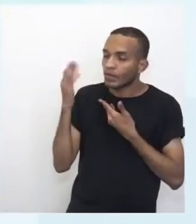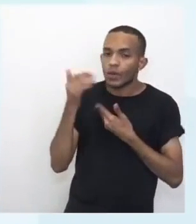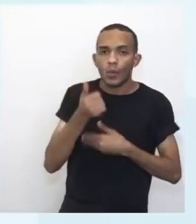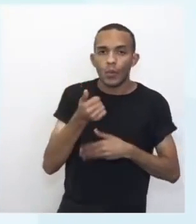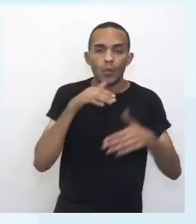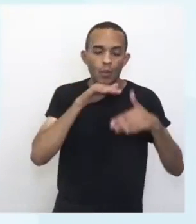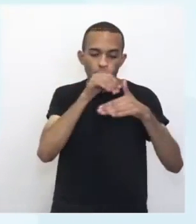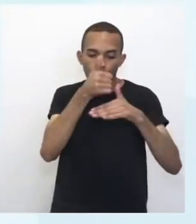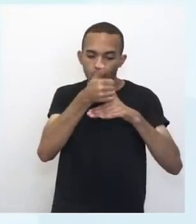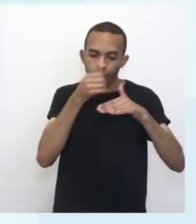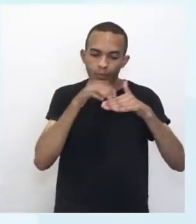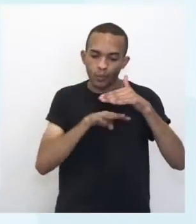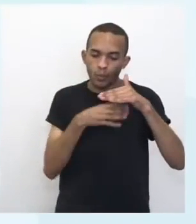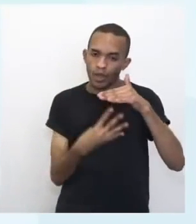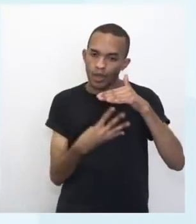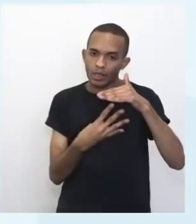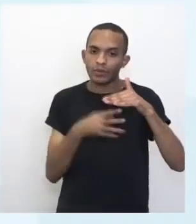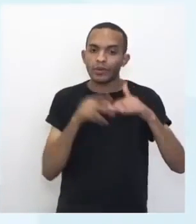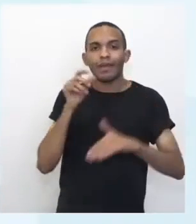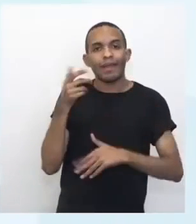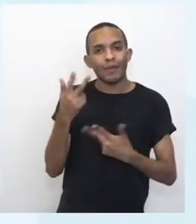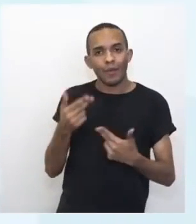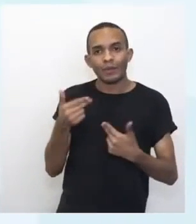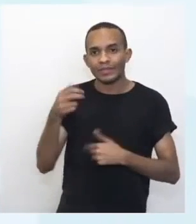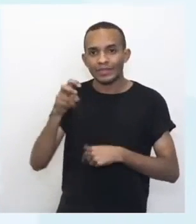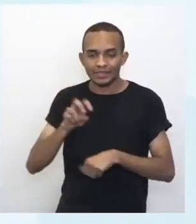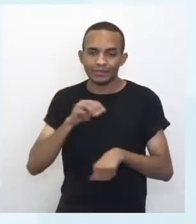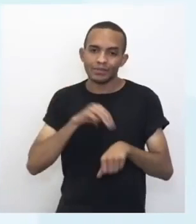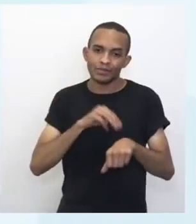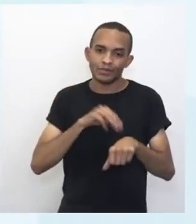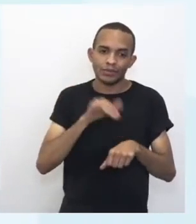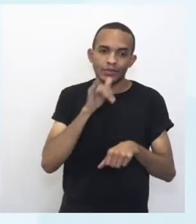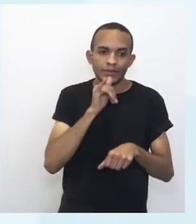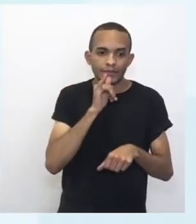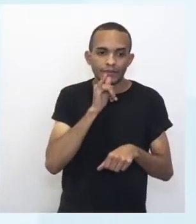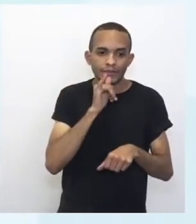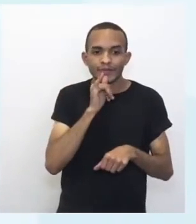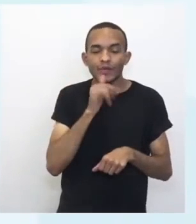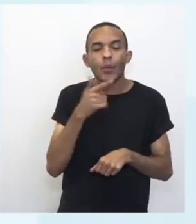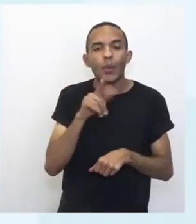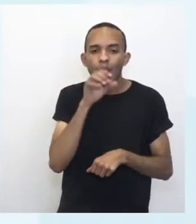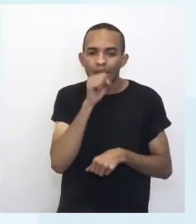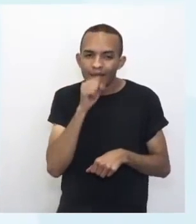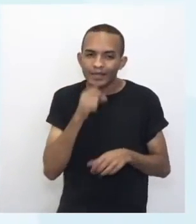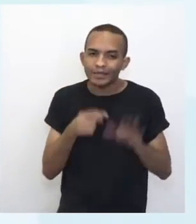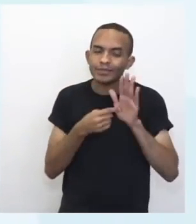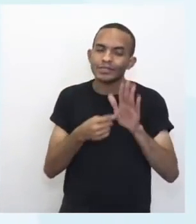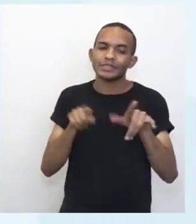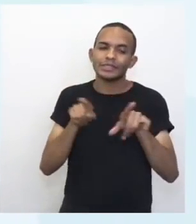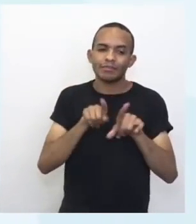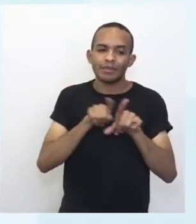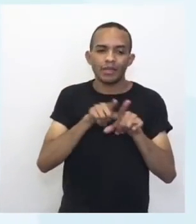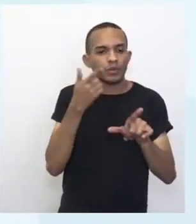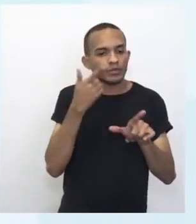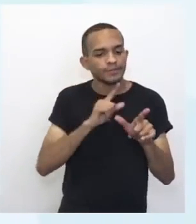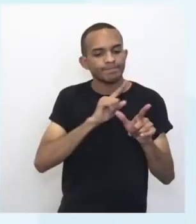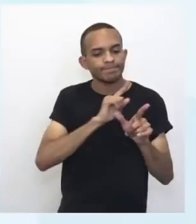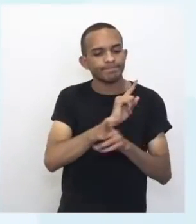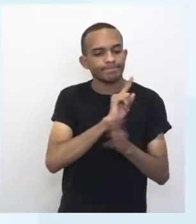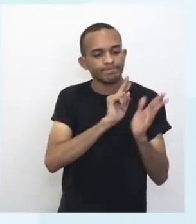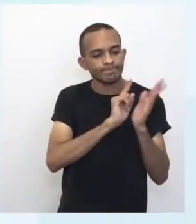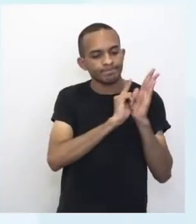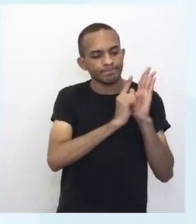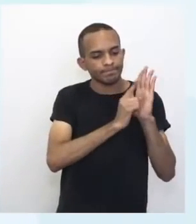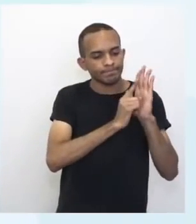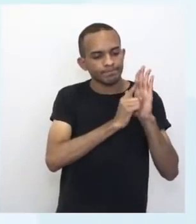hora é 15 minutos. Lembrando que essa hora aí, o ponteiro, tá vendo, laranja, que é o de hora, ele também se locomove. Não quer